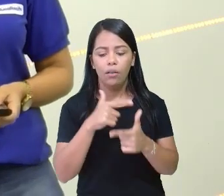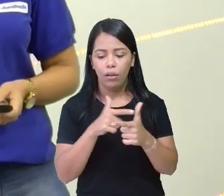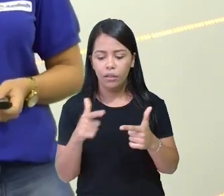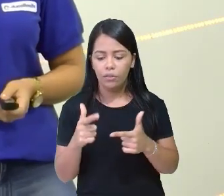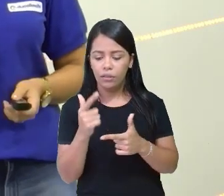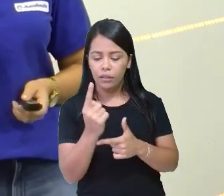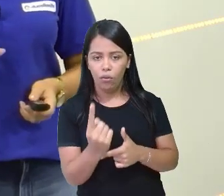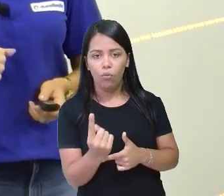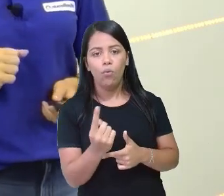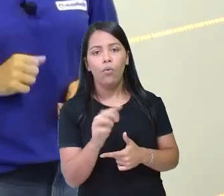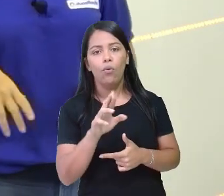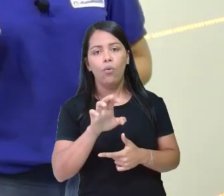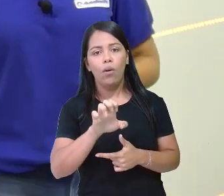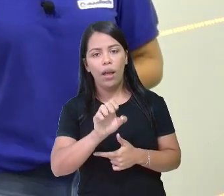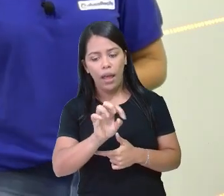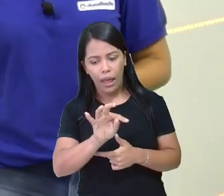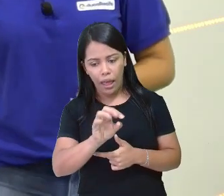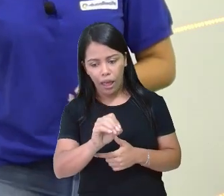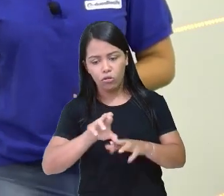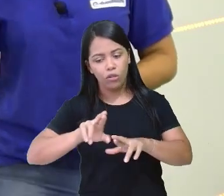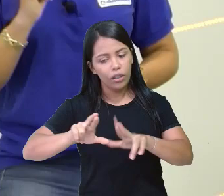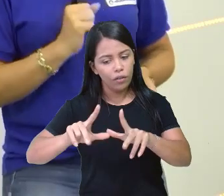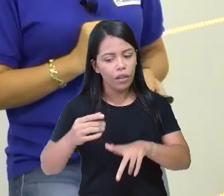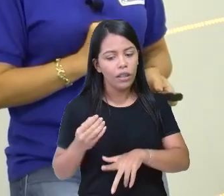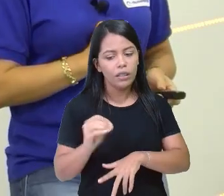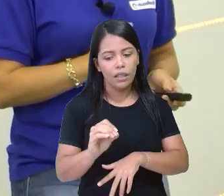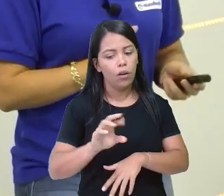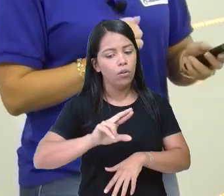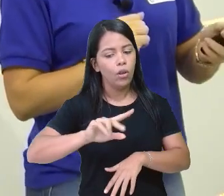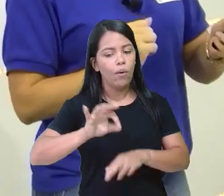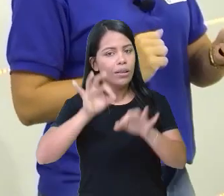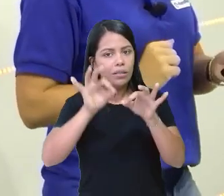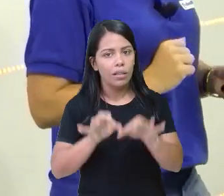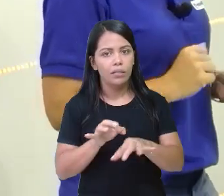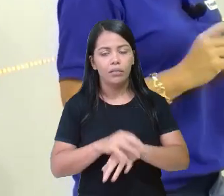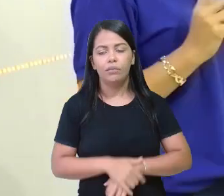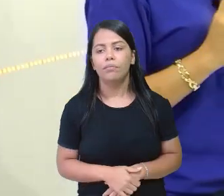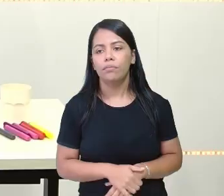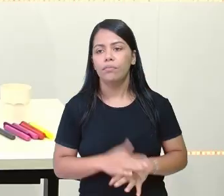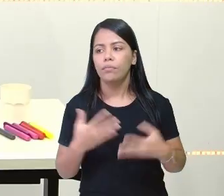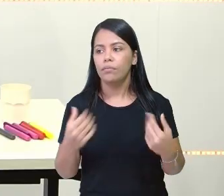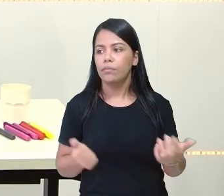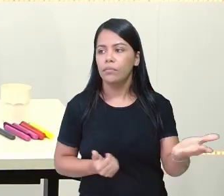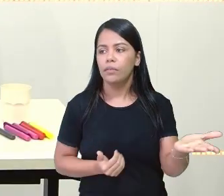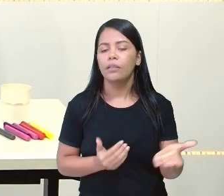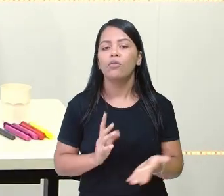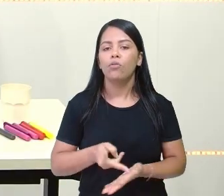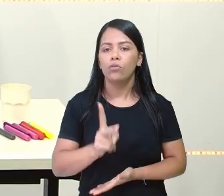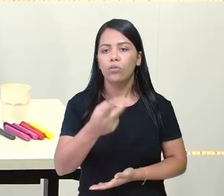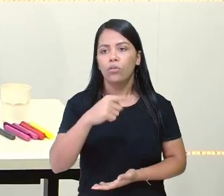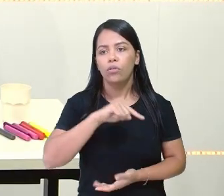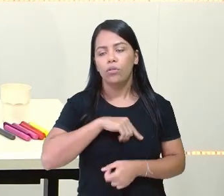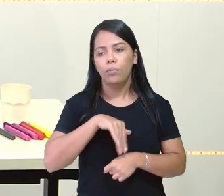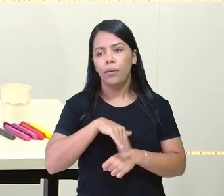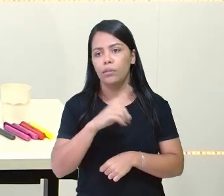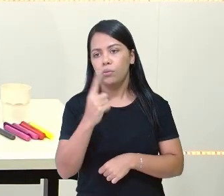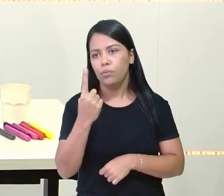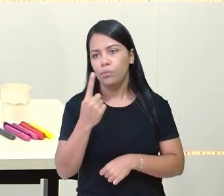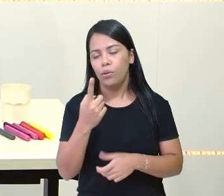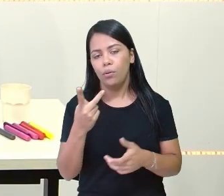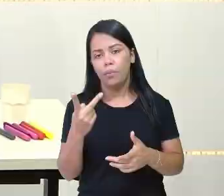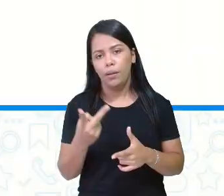diferente de zero, né, uma divisão não exata. E vamos dar continuidade aqui a mais um probleminha.